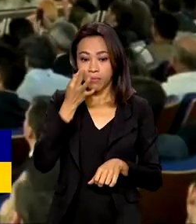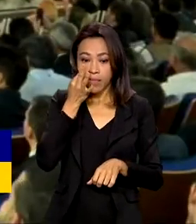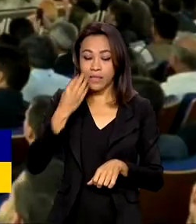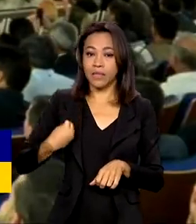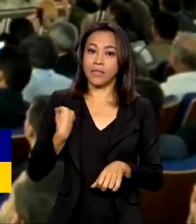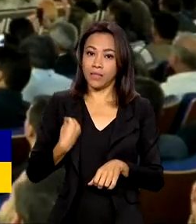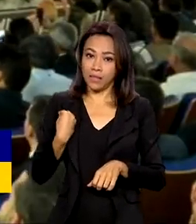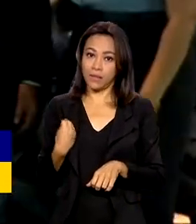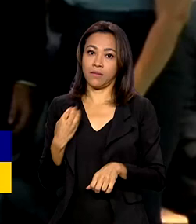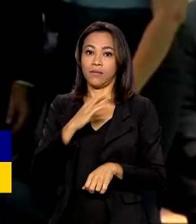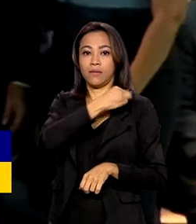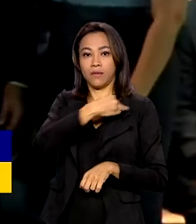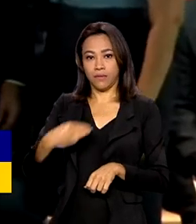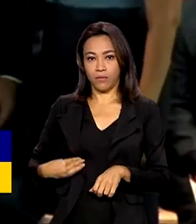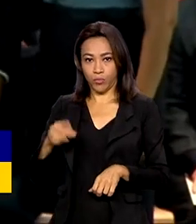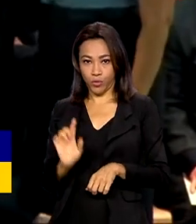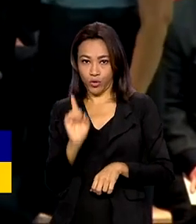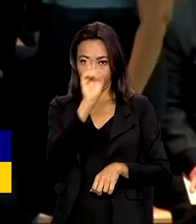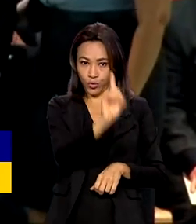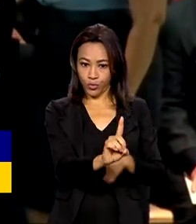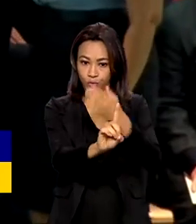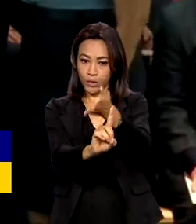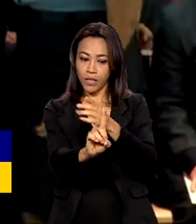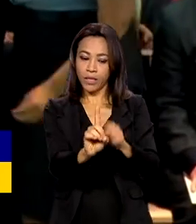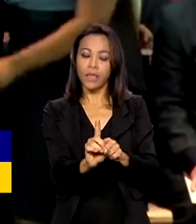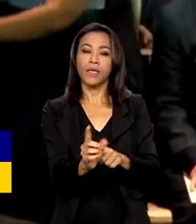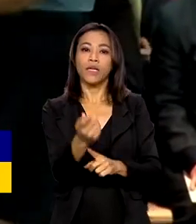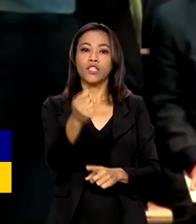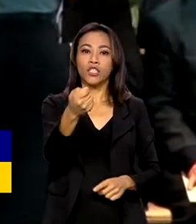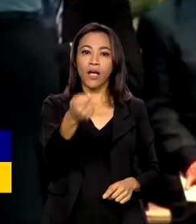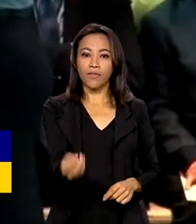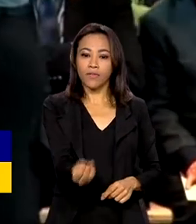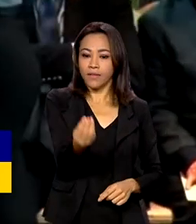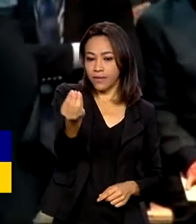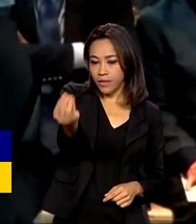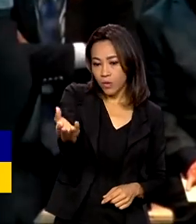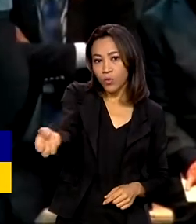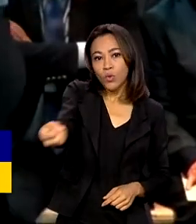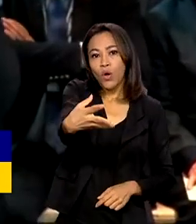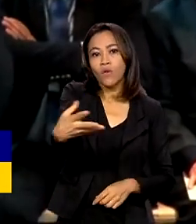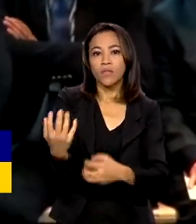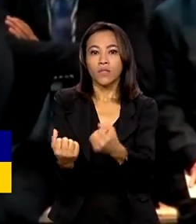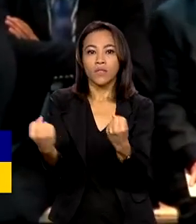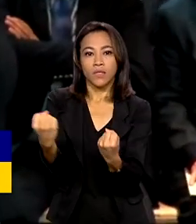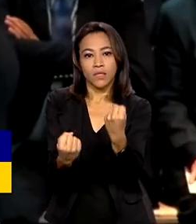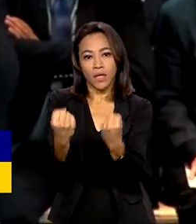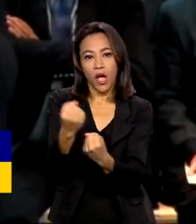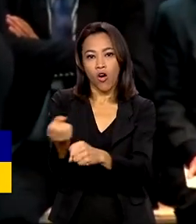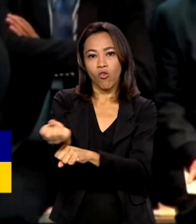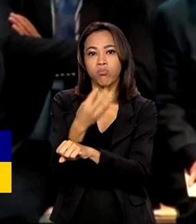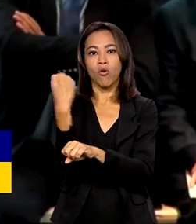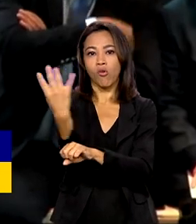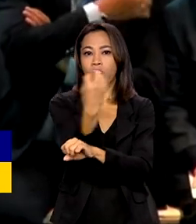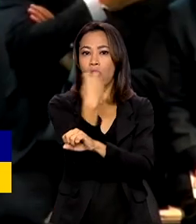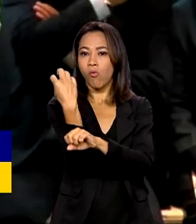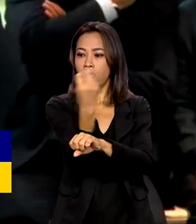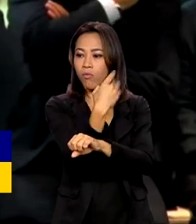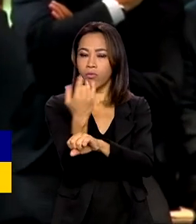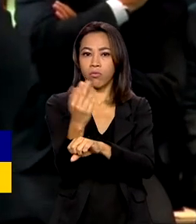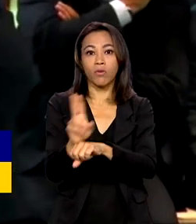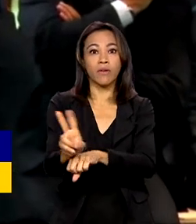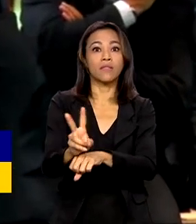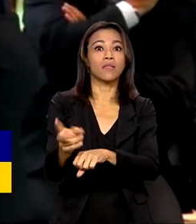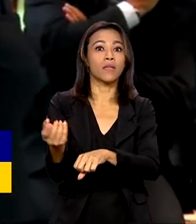Durante o seminário, o ministro entregou as chaves de uma das novas viaturas que vão ser usadas na fronteira do Estado.